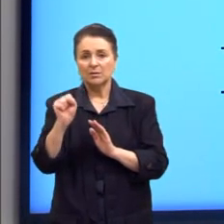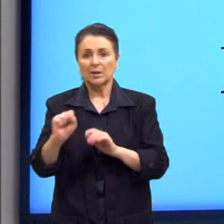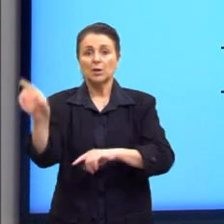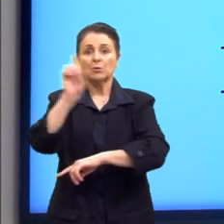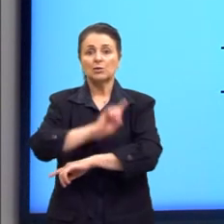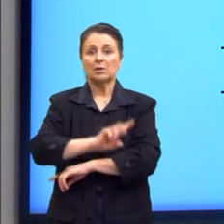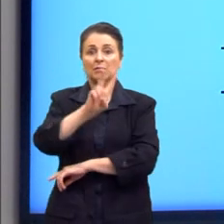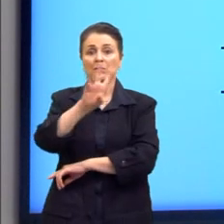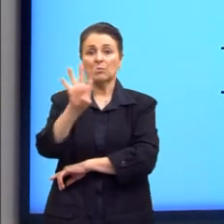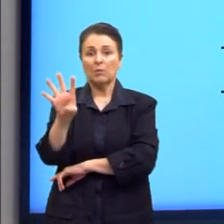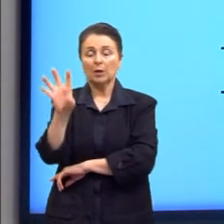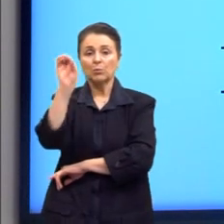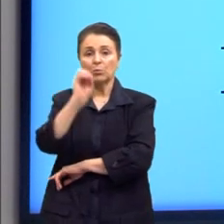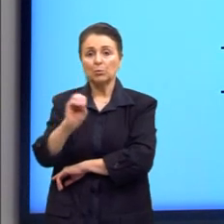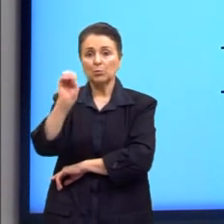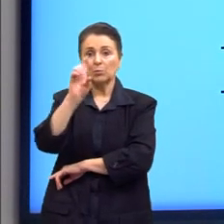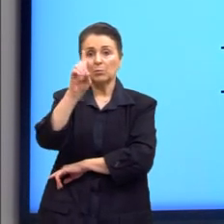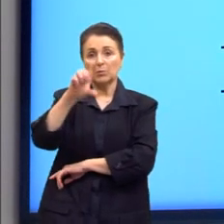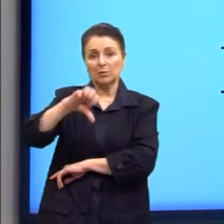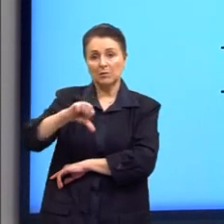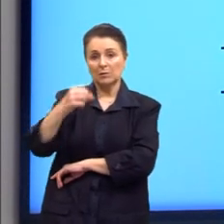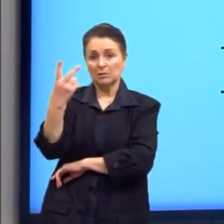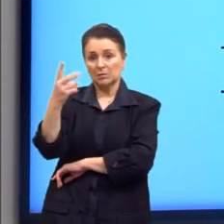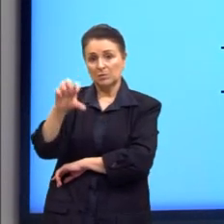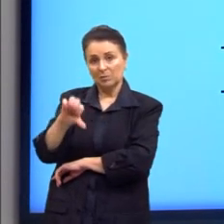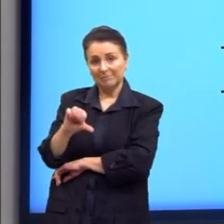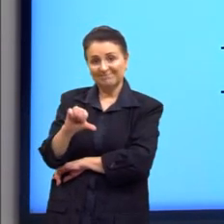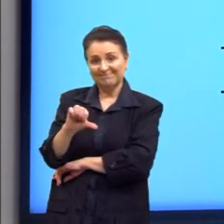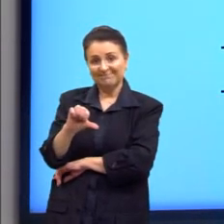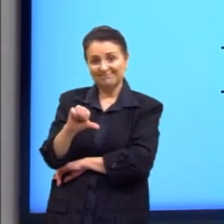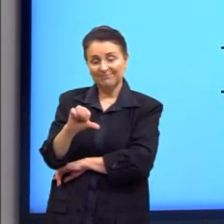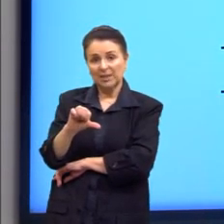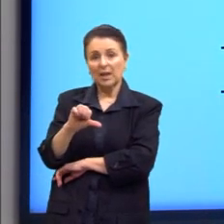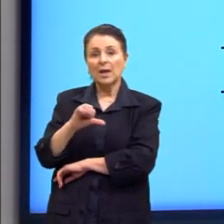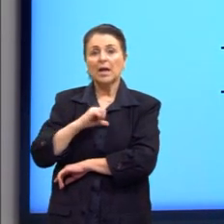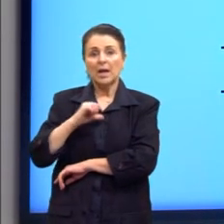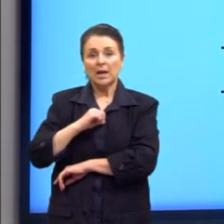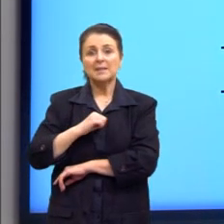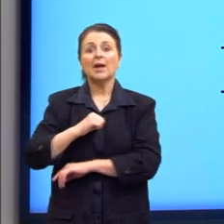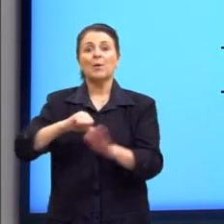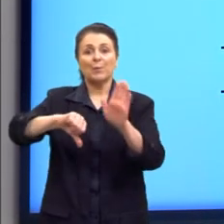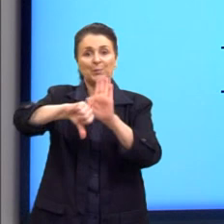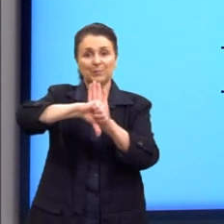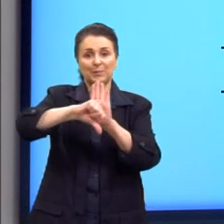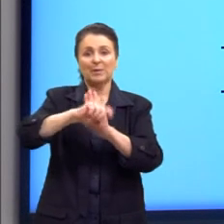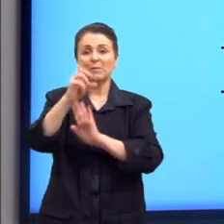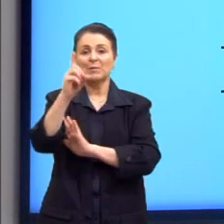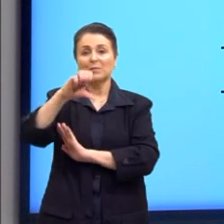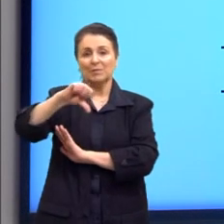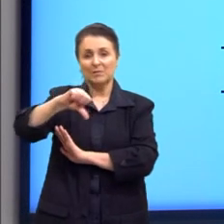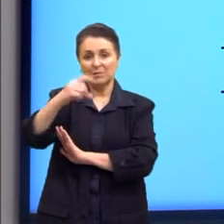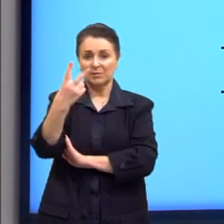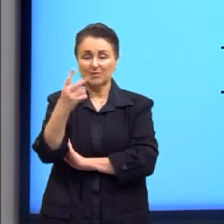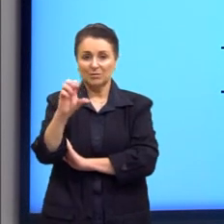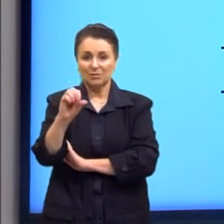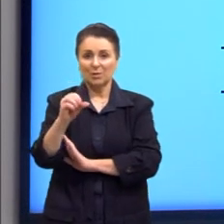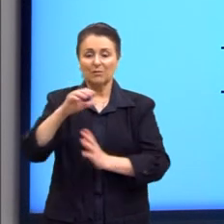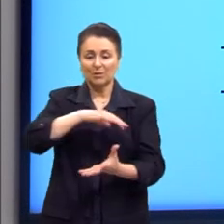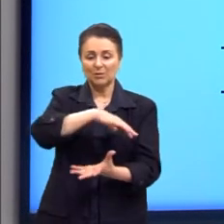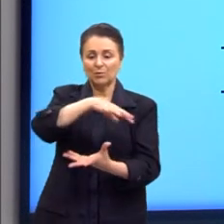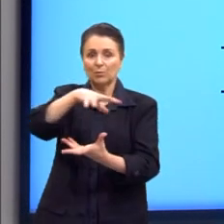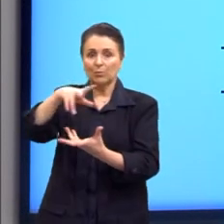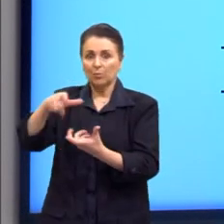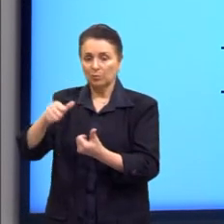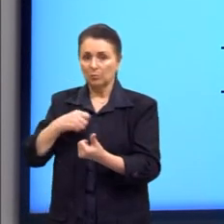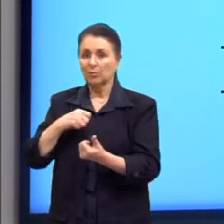outubro de 1929. Então, essa é a crise de 1929 e ela causa, ela tem